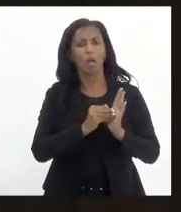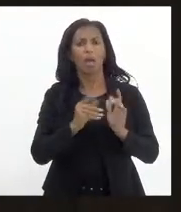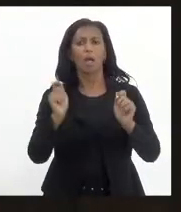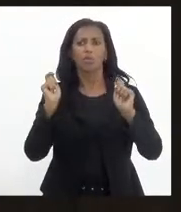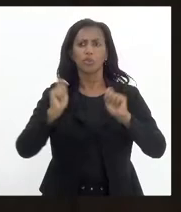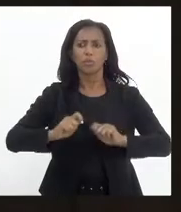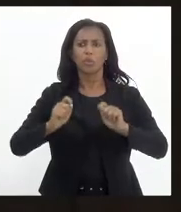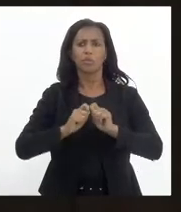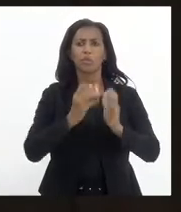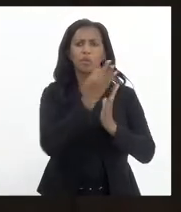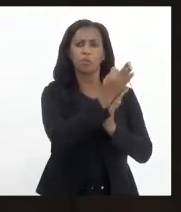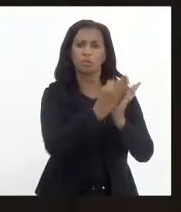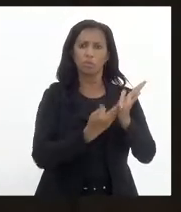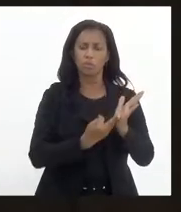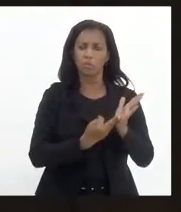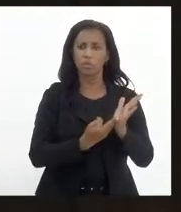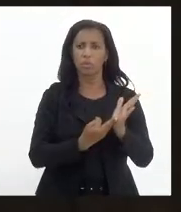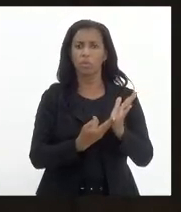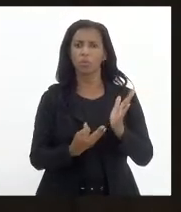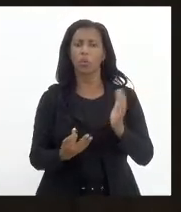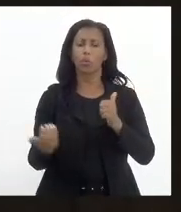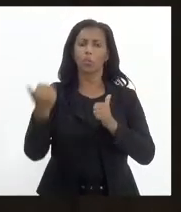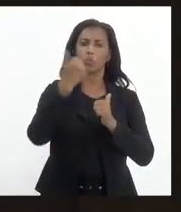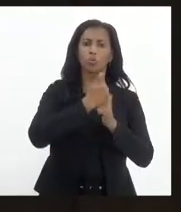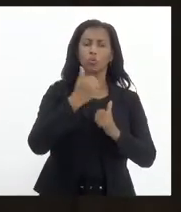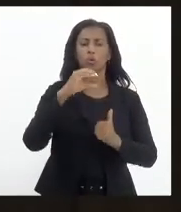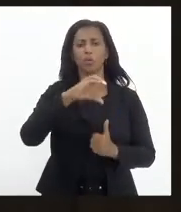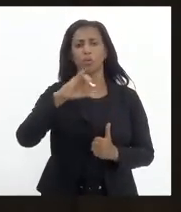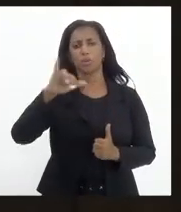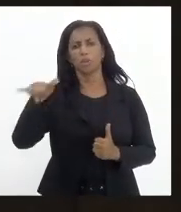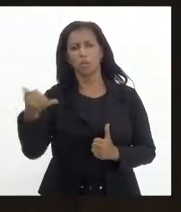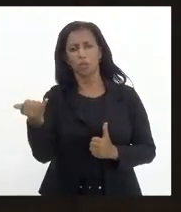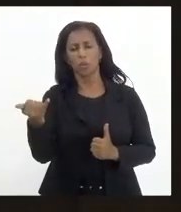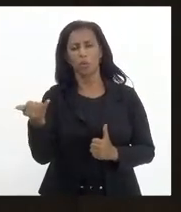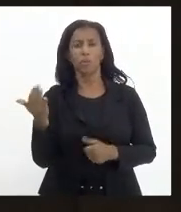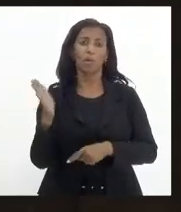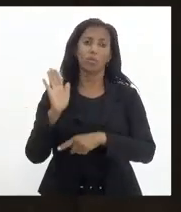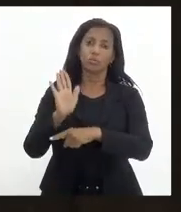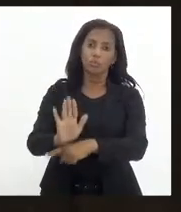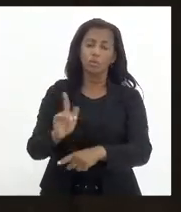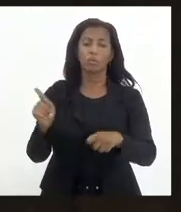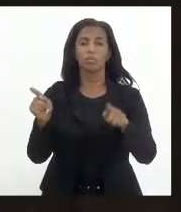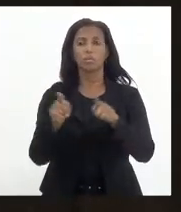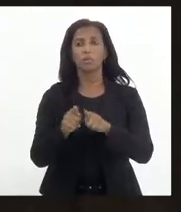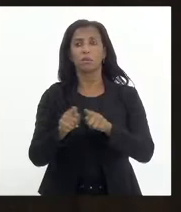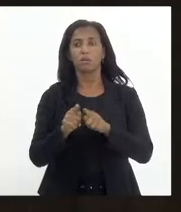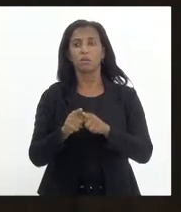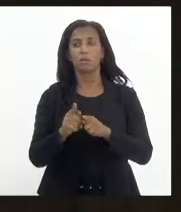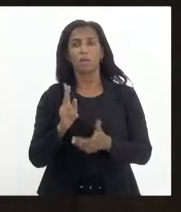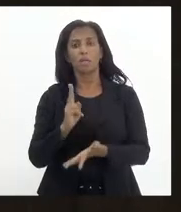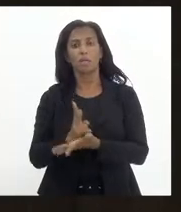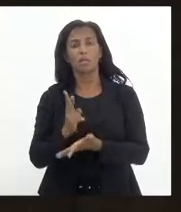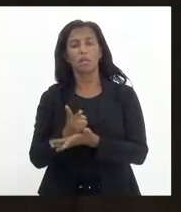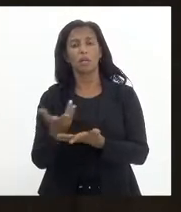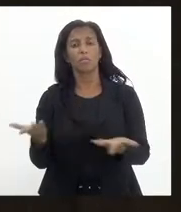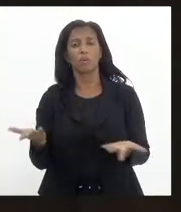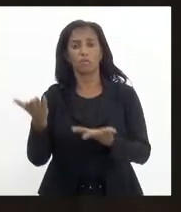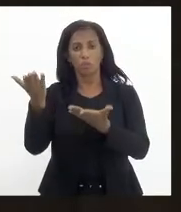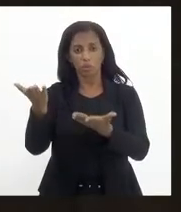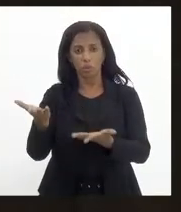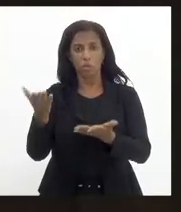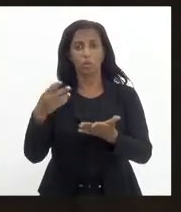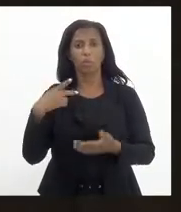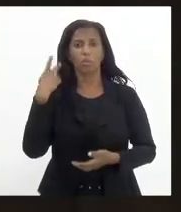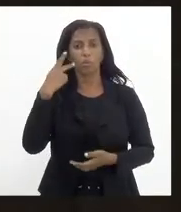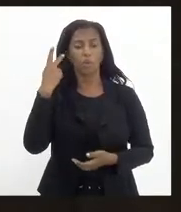um substitutivo da CCJ, contemplando também a questão que sempre foi defendida, por V. Exª, aqui no